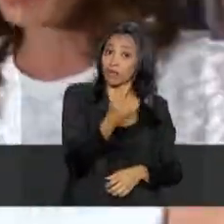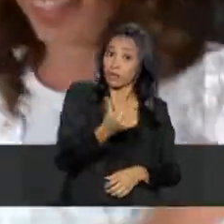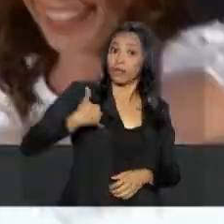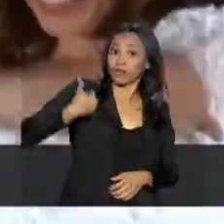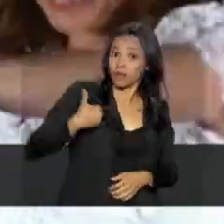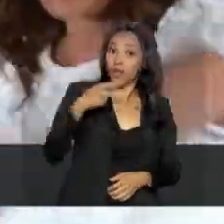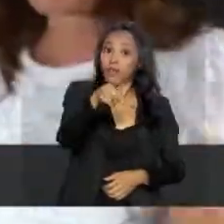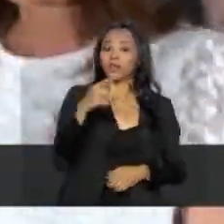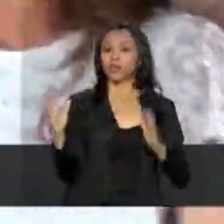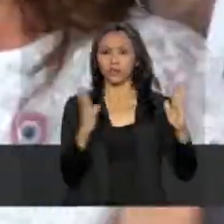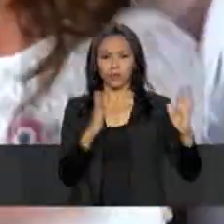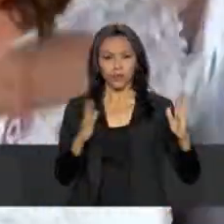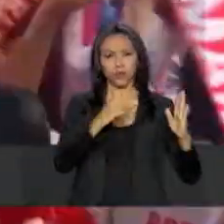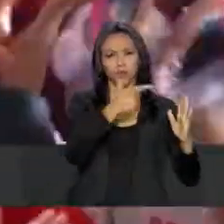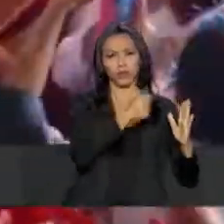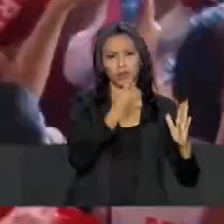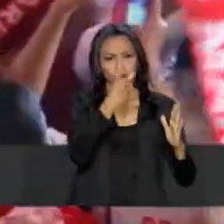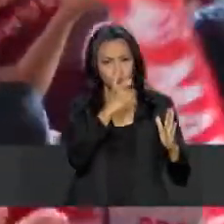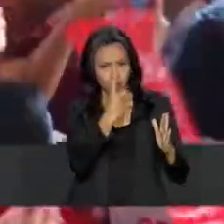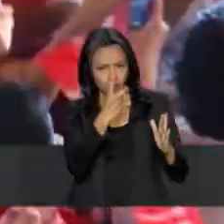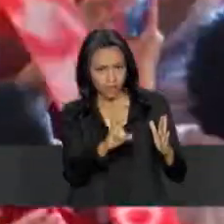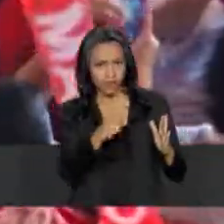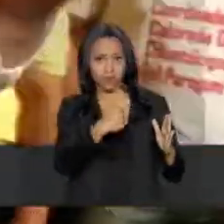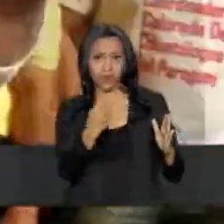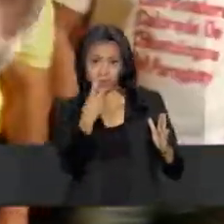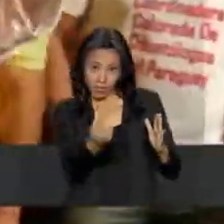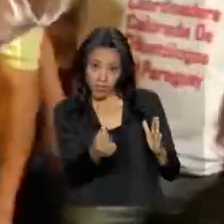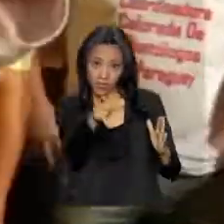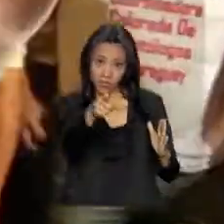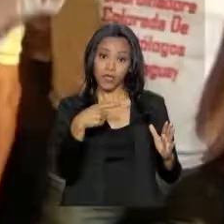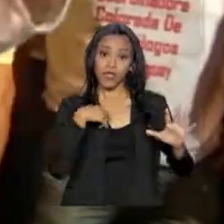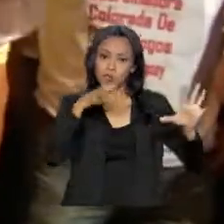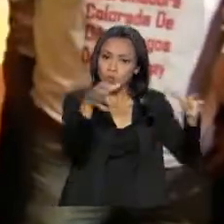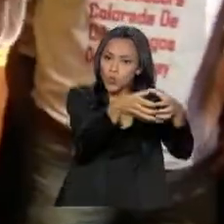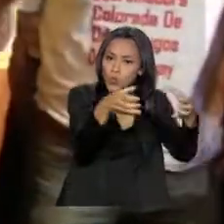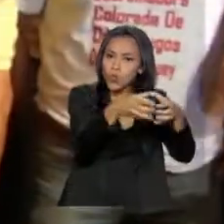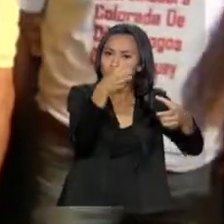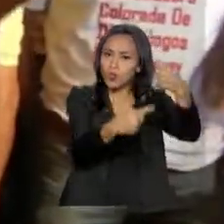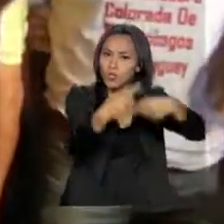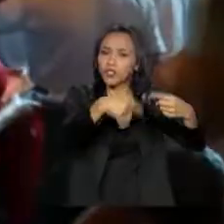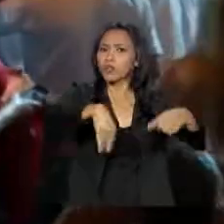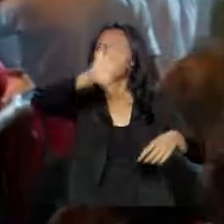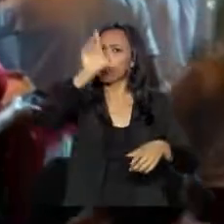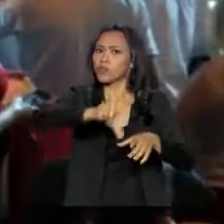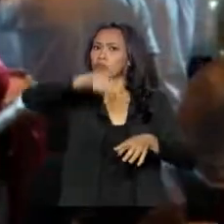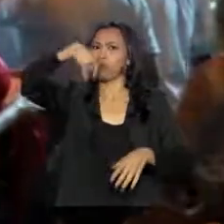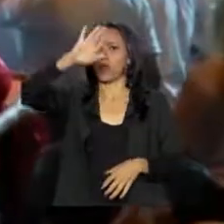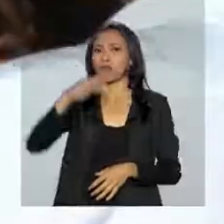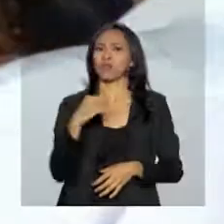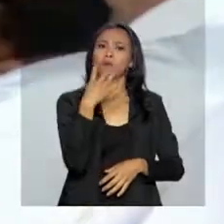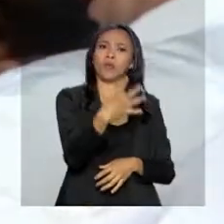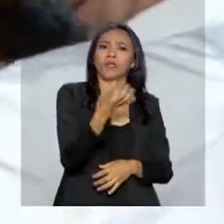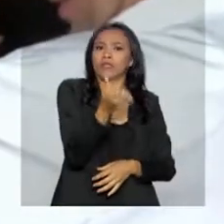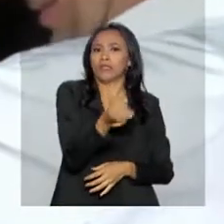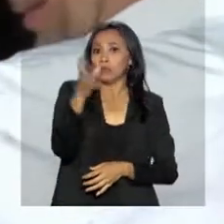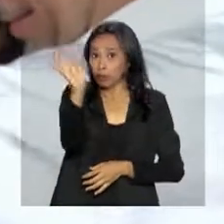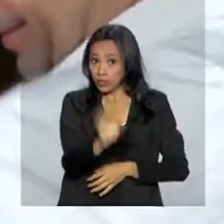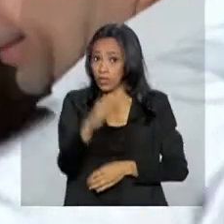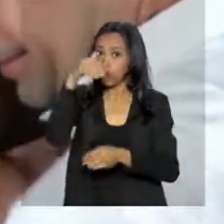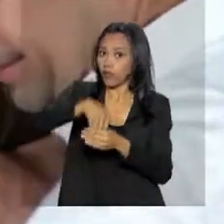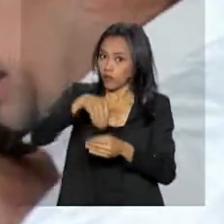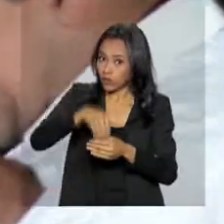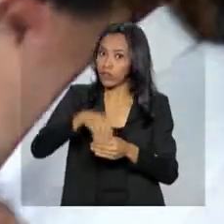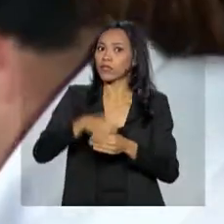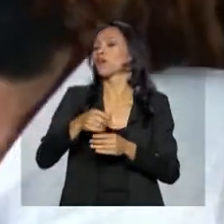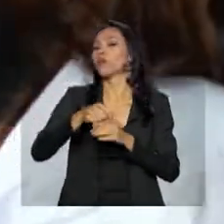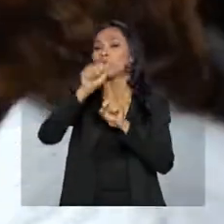e 2016. Membro do Partido Colorado, foi eleito com mais de 46% dos votos nas eleições